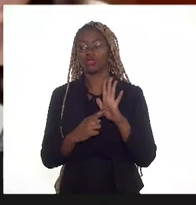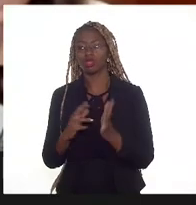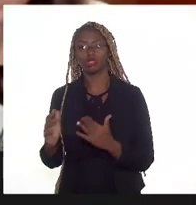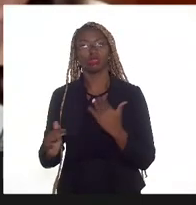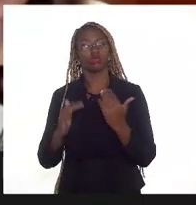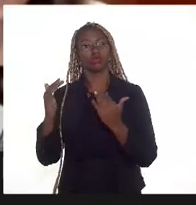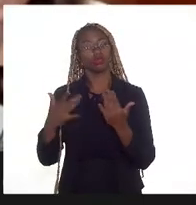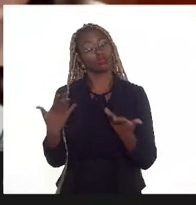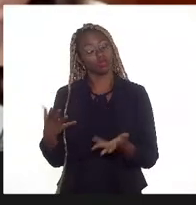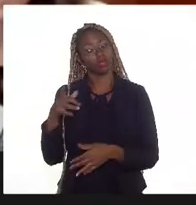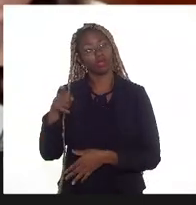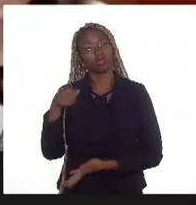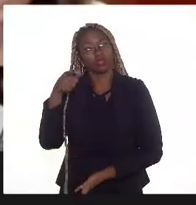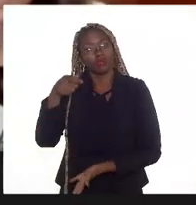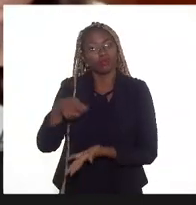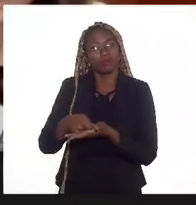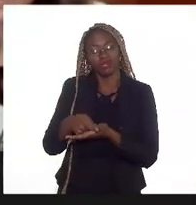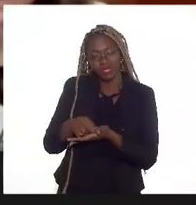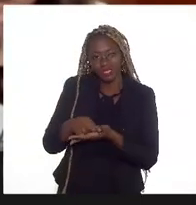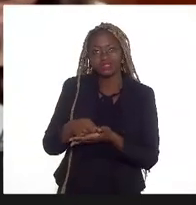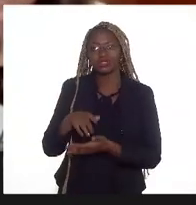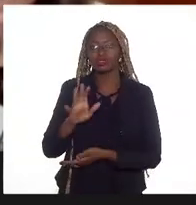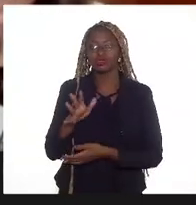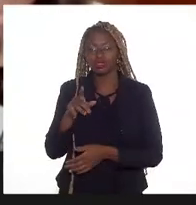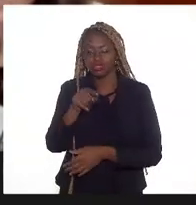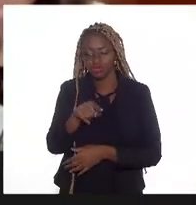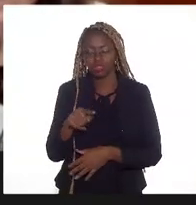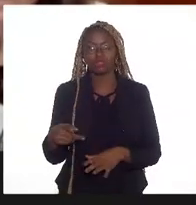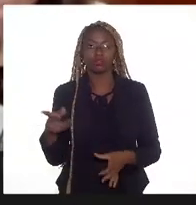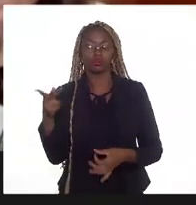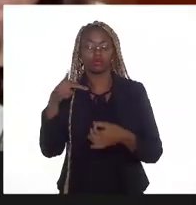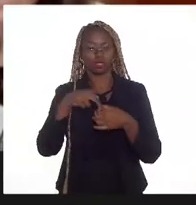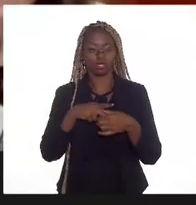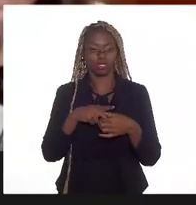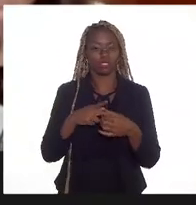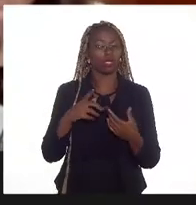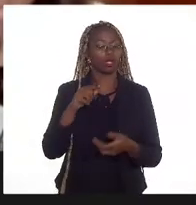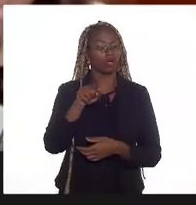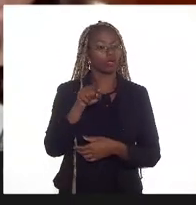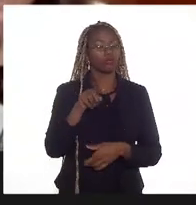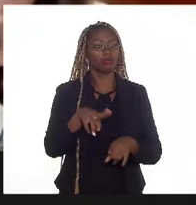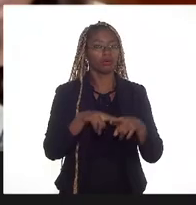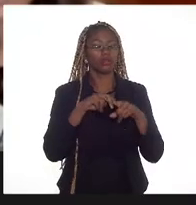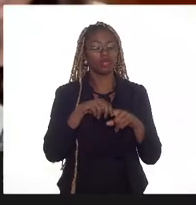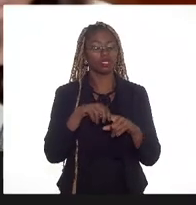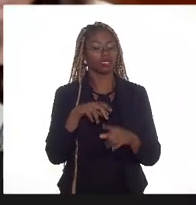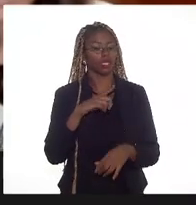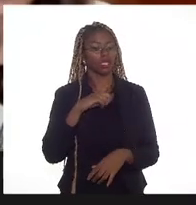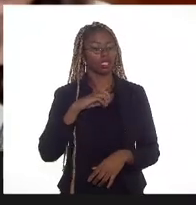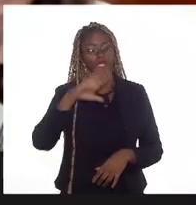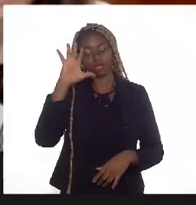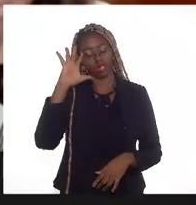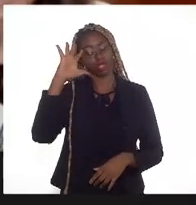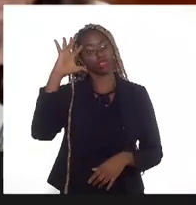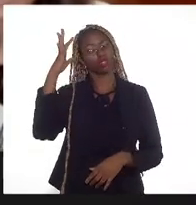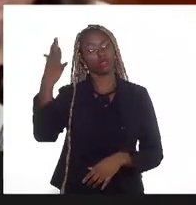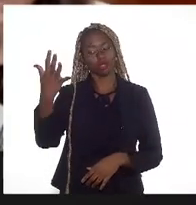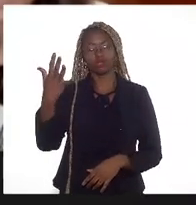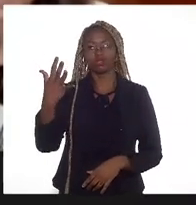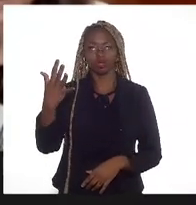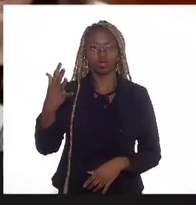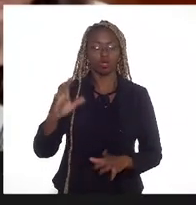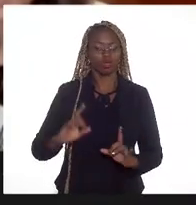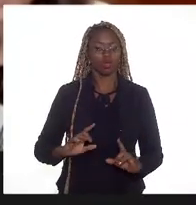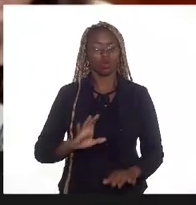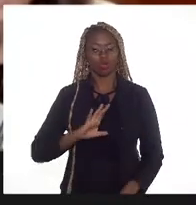Então, ela é uma obrigação que já está disposta na lei do petróleo, que a ANP deve receber do funcionário o seu planejamento,